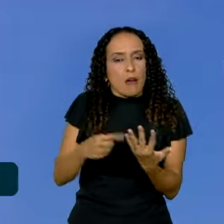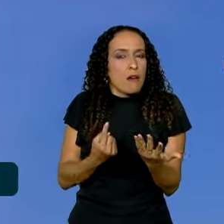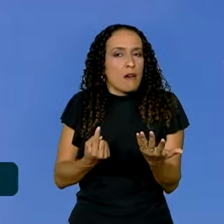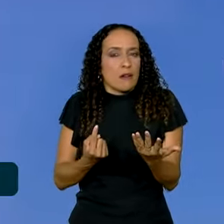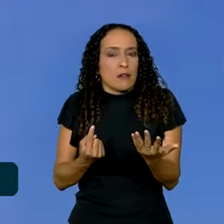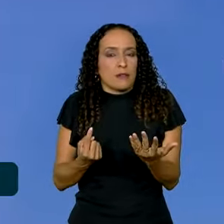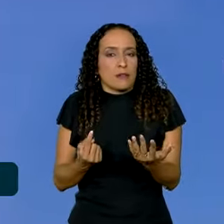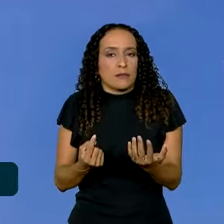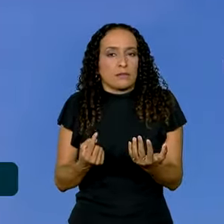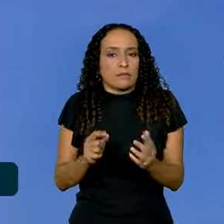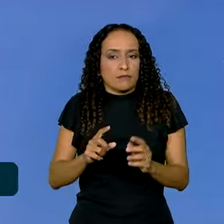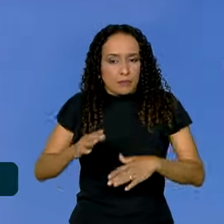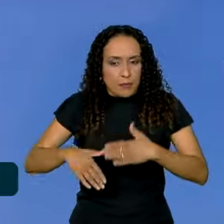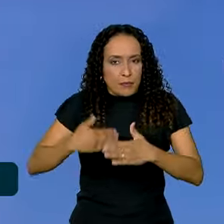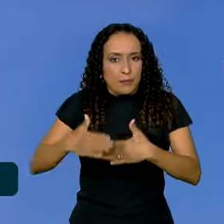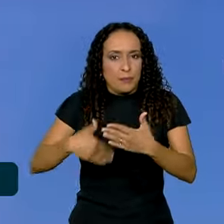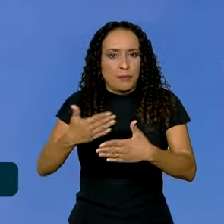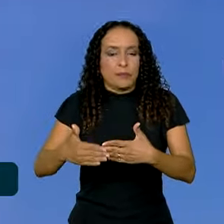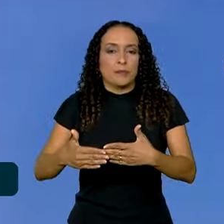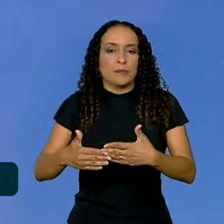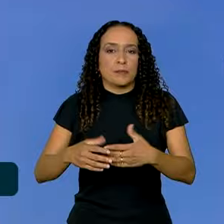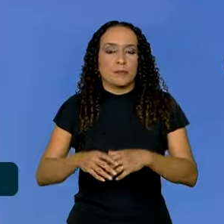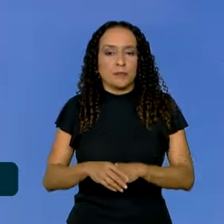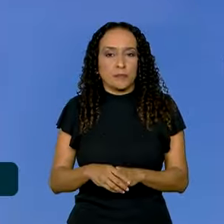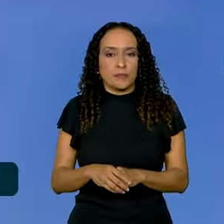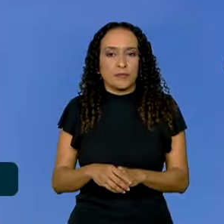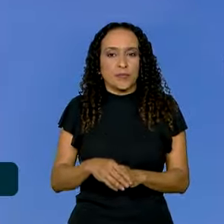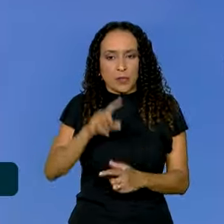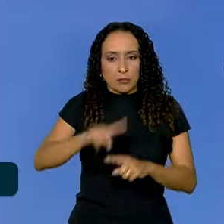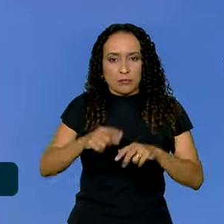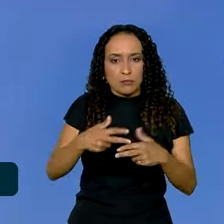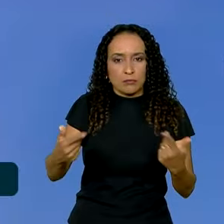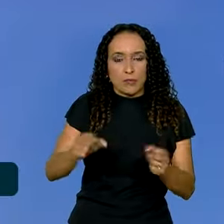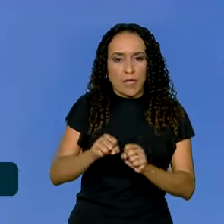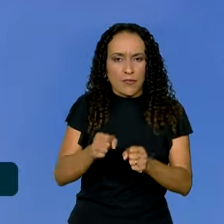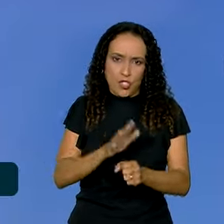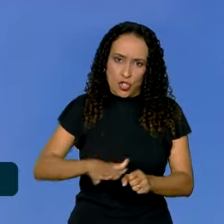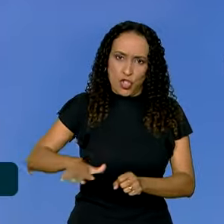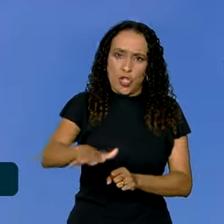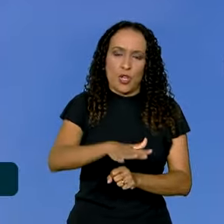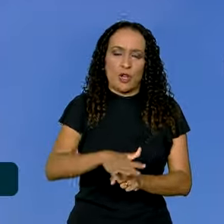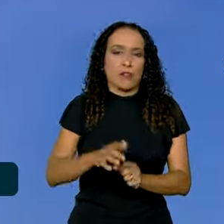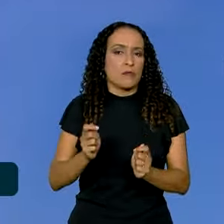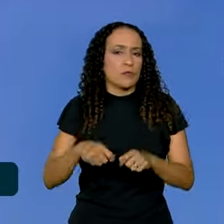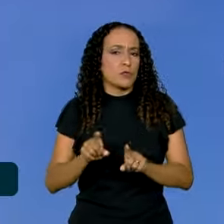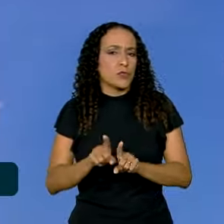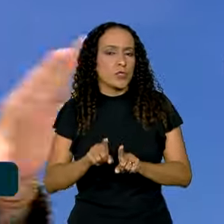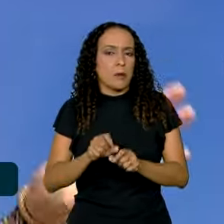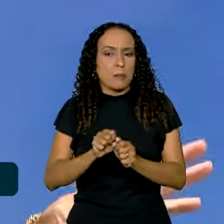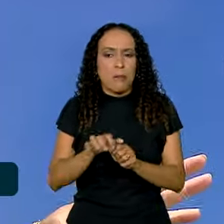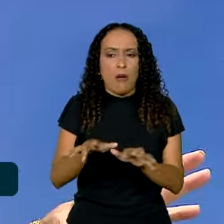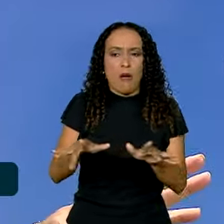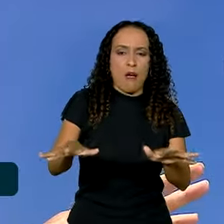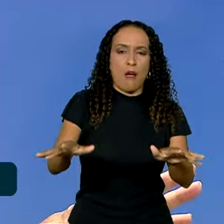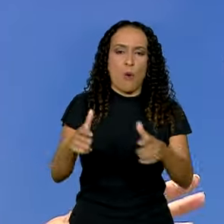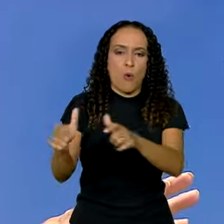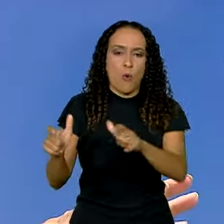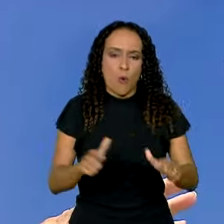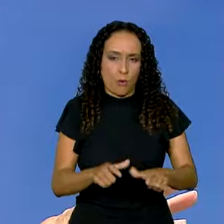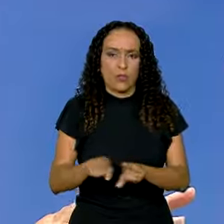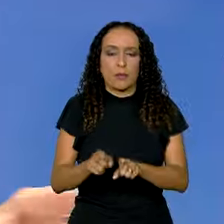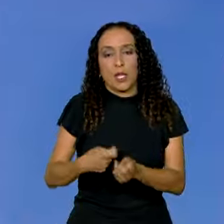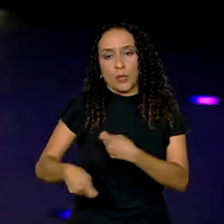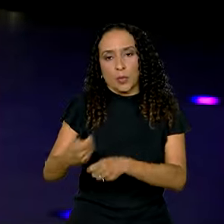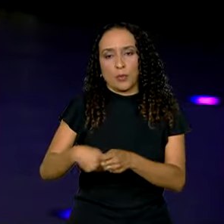digamos, esse desenvolvimento de equipamentos de defesa de um modo geral, eles costumam transbordar para outros setores da nossa